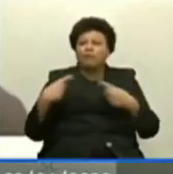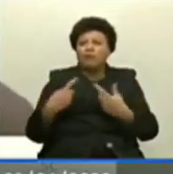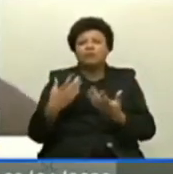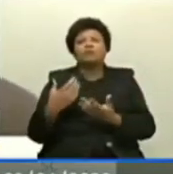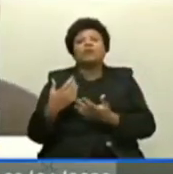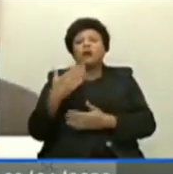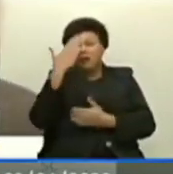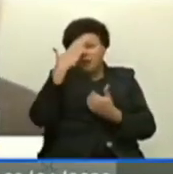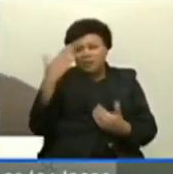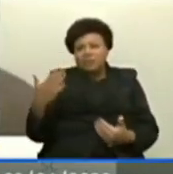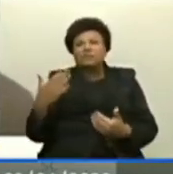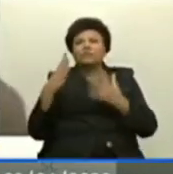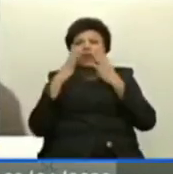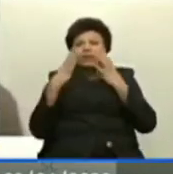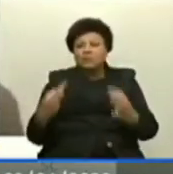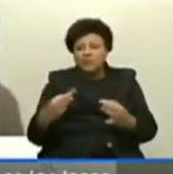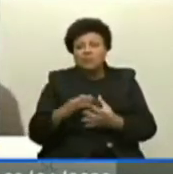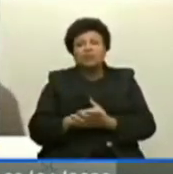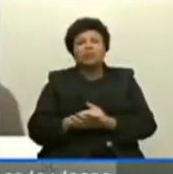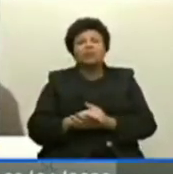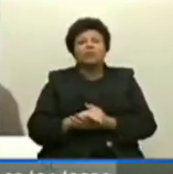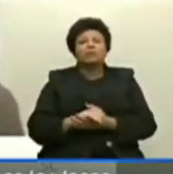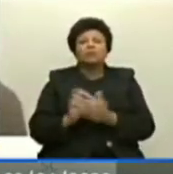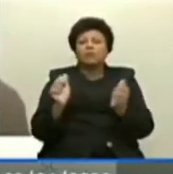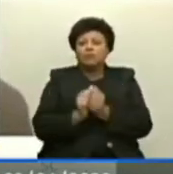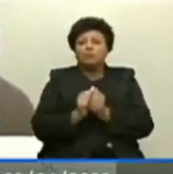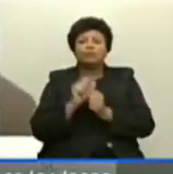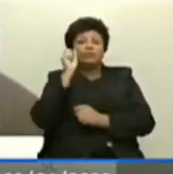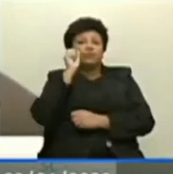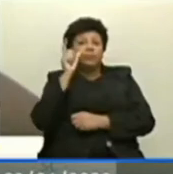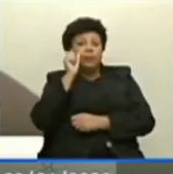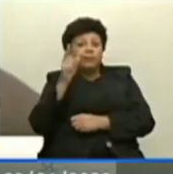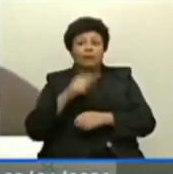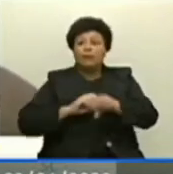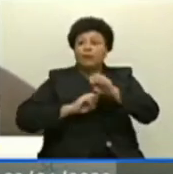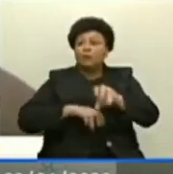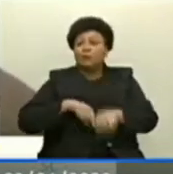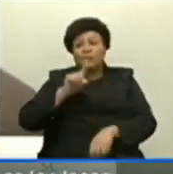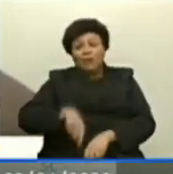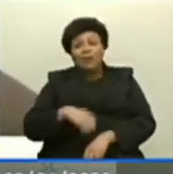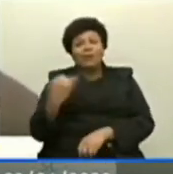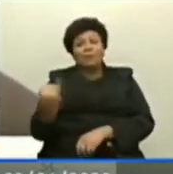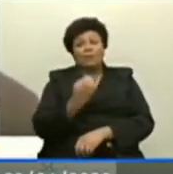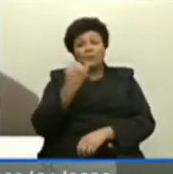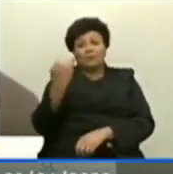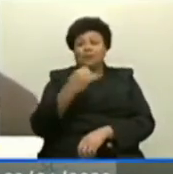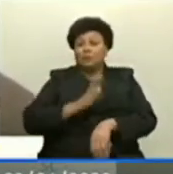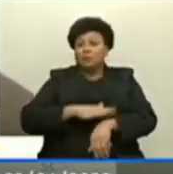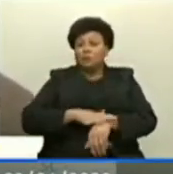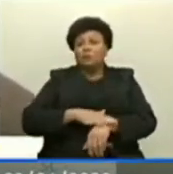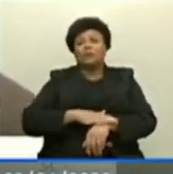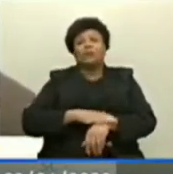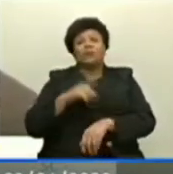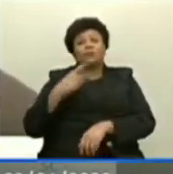Agradeço a sua atenção de estar conosco nesta manhã, e a educação é muito importante. Nesse momento em que a gente está